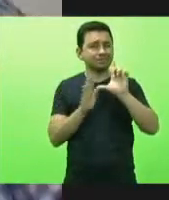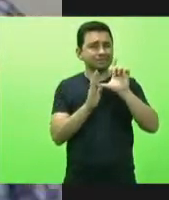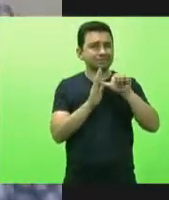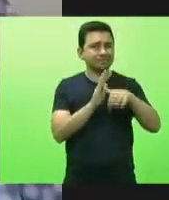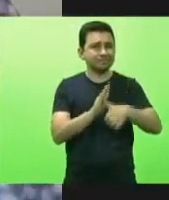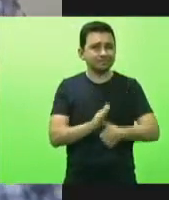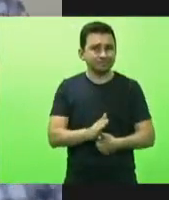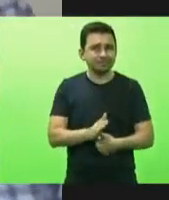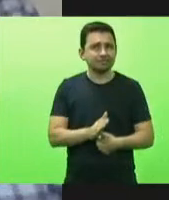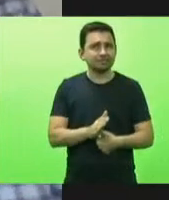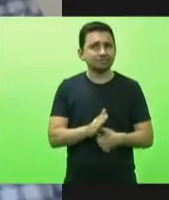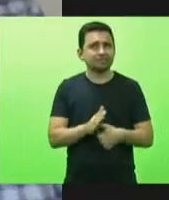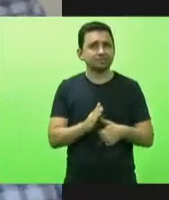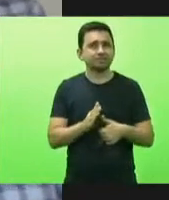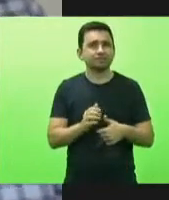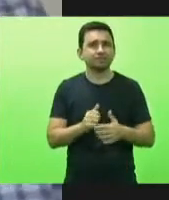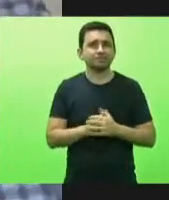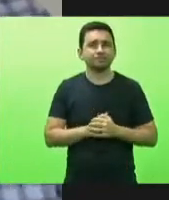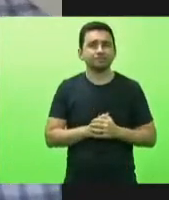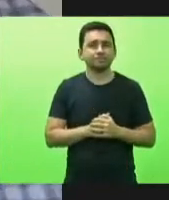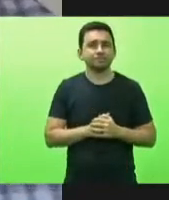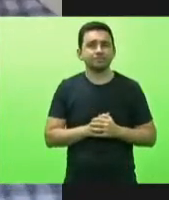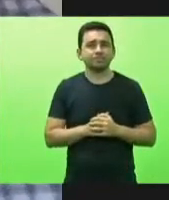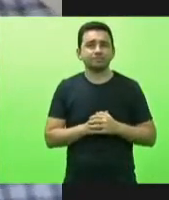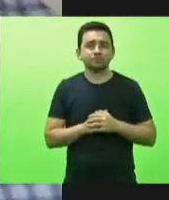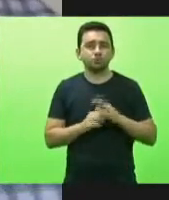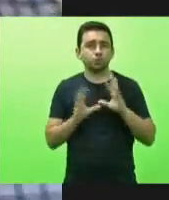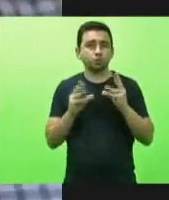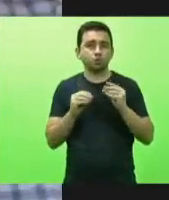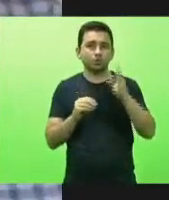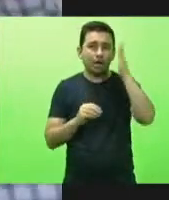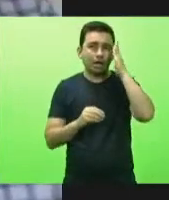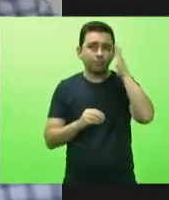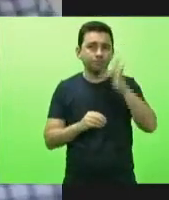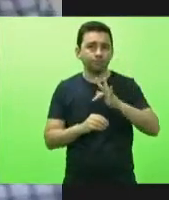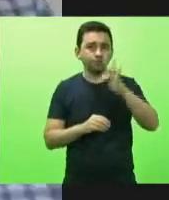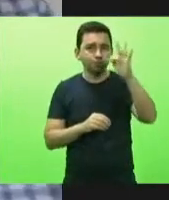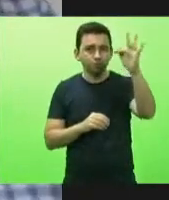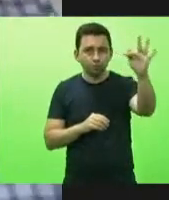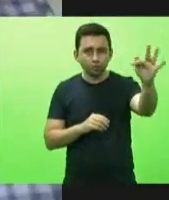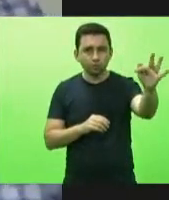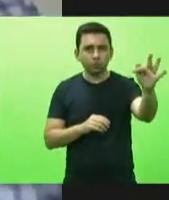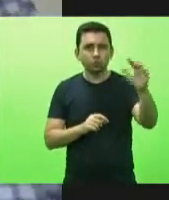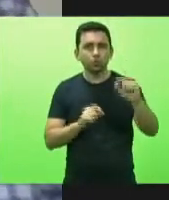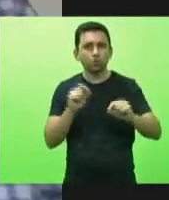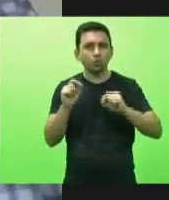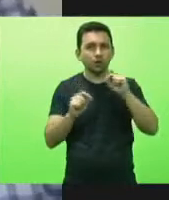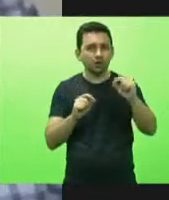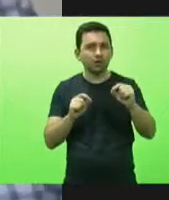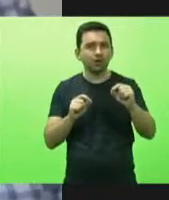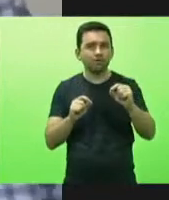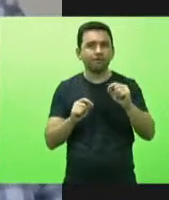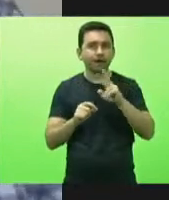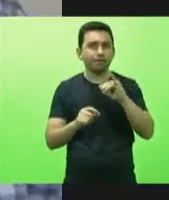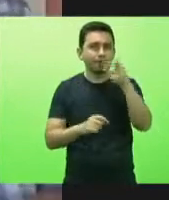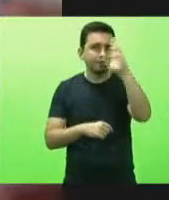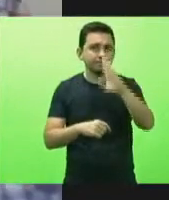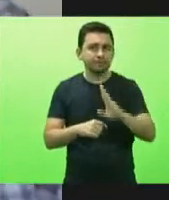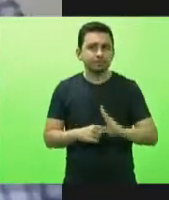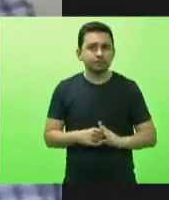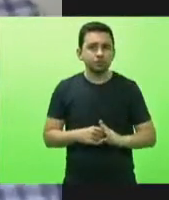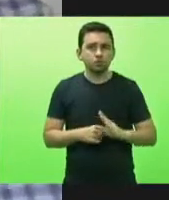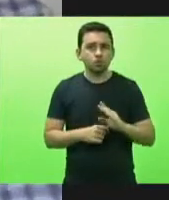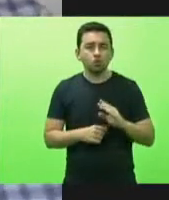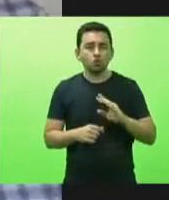e pela pelas previsões que se vê que se tem daqui um pouco o Brasil vai ser o